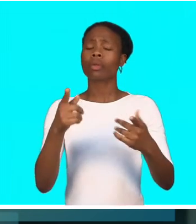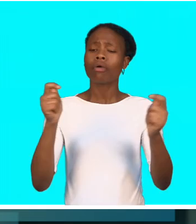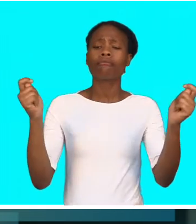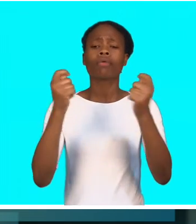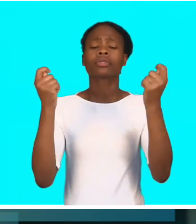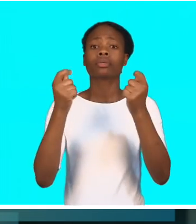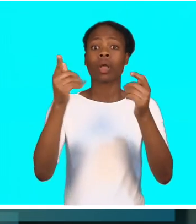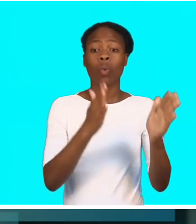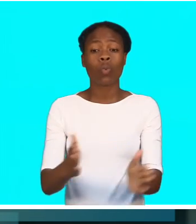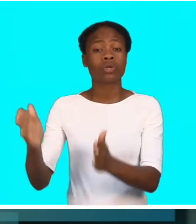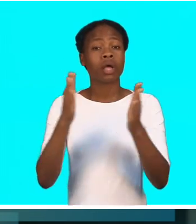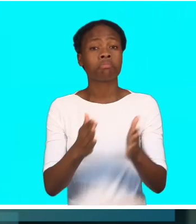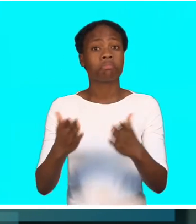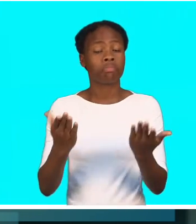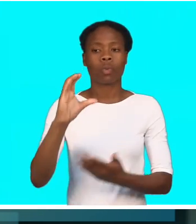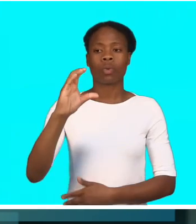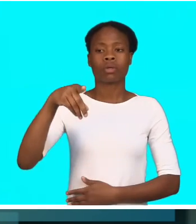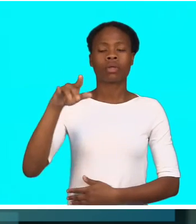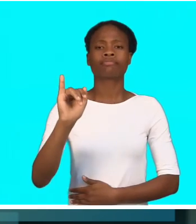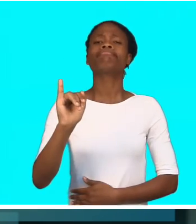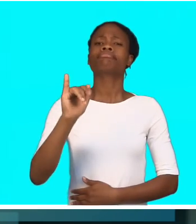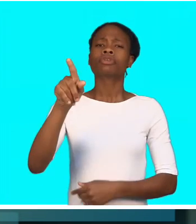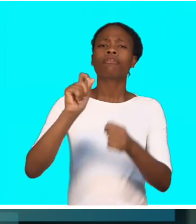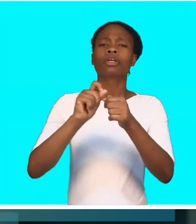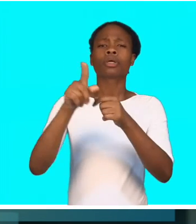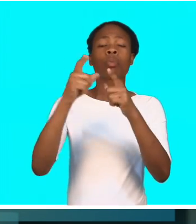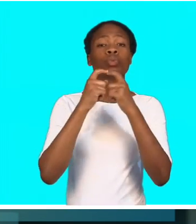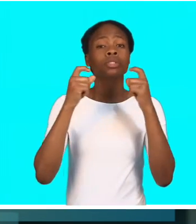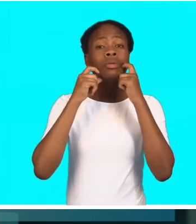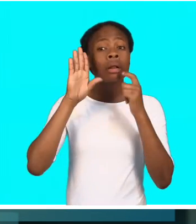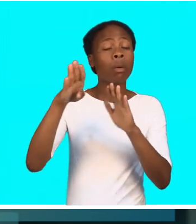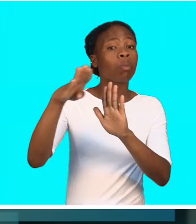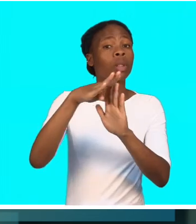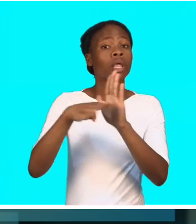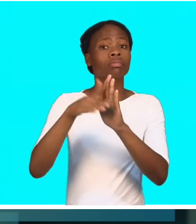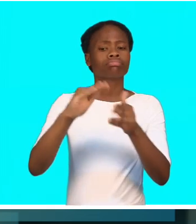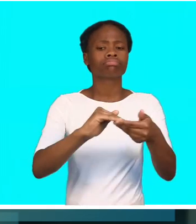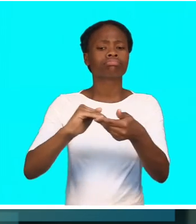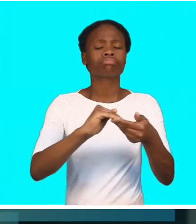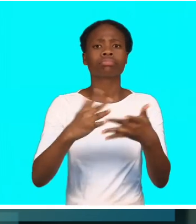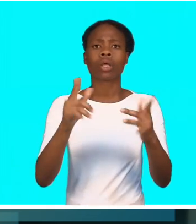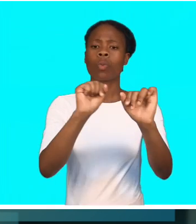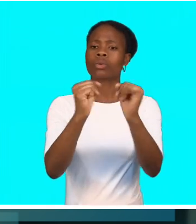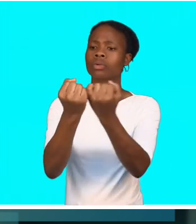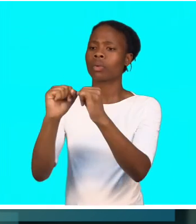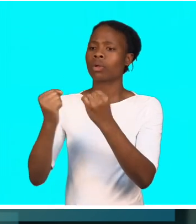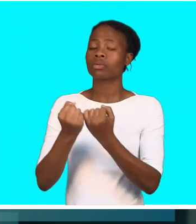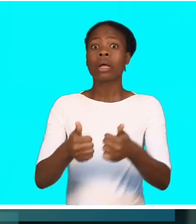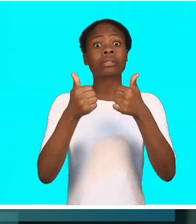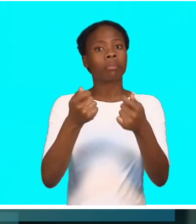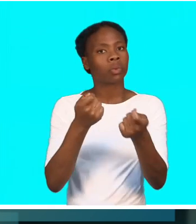O programa foi organizado pela Contraparte Internacional, que implementa em Moçambique o programa Parceria